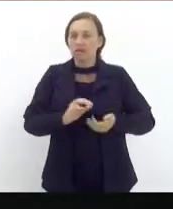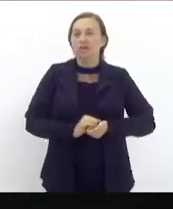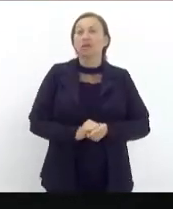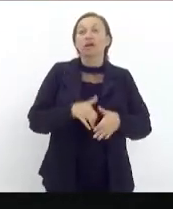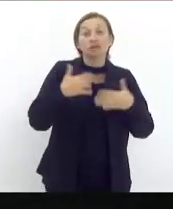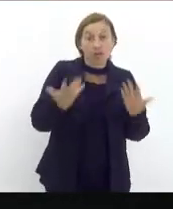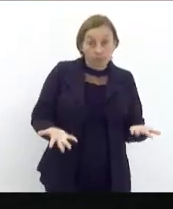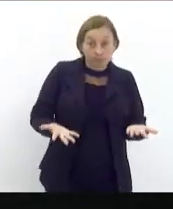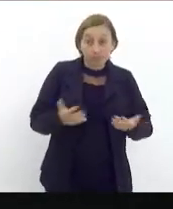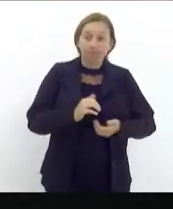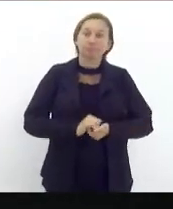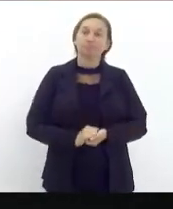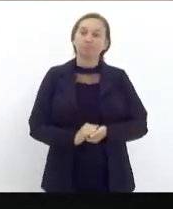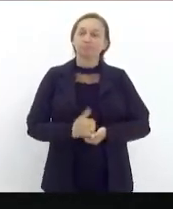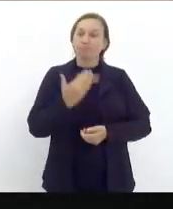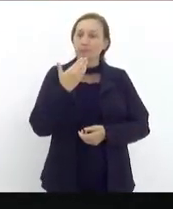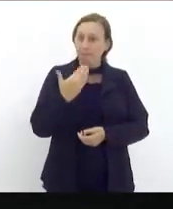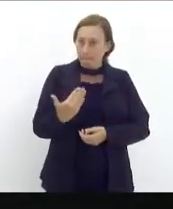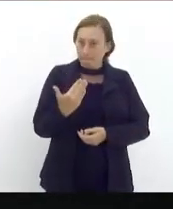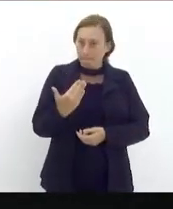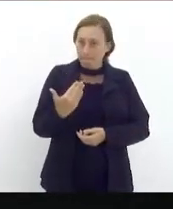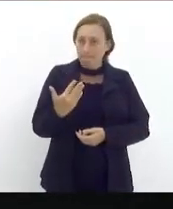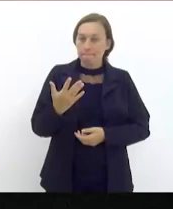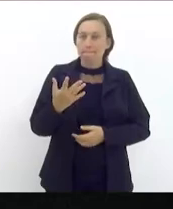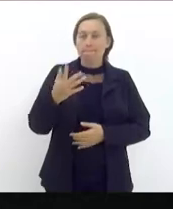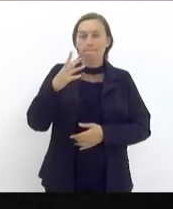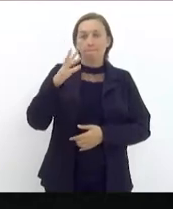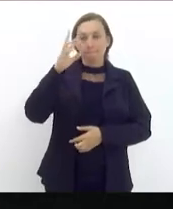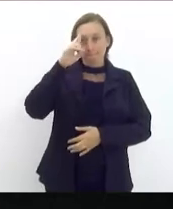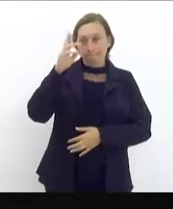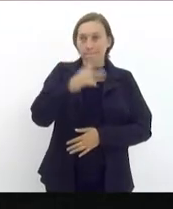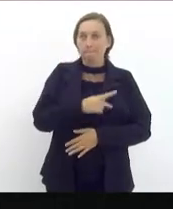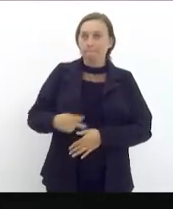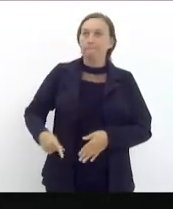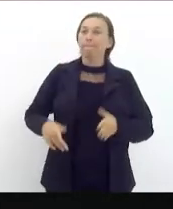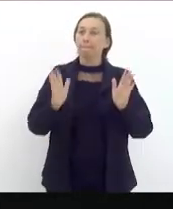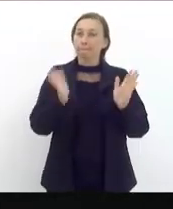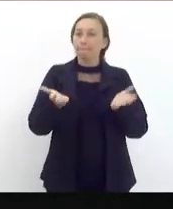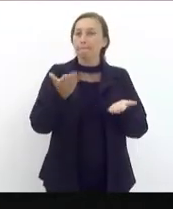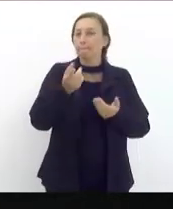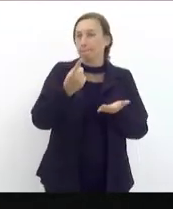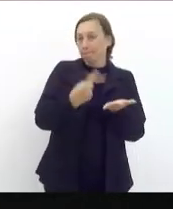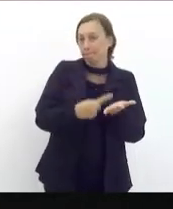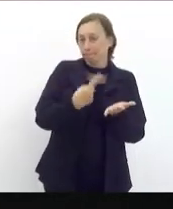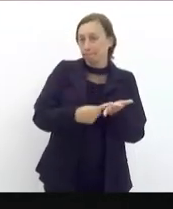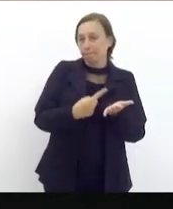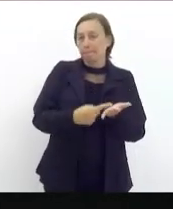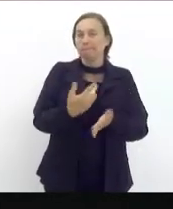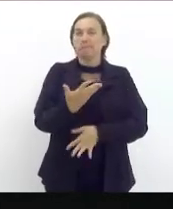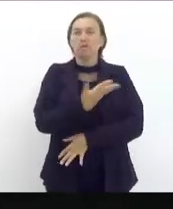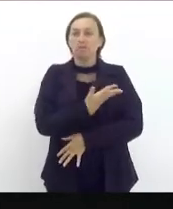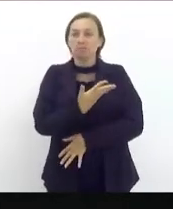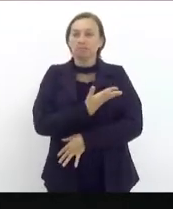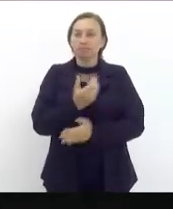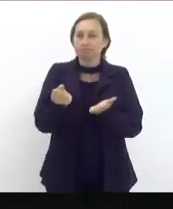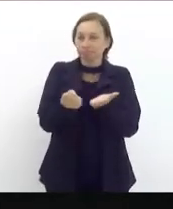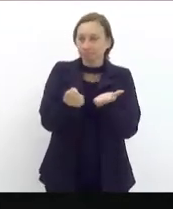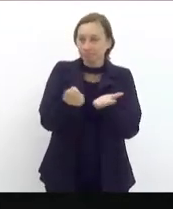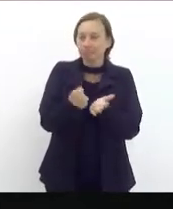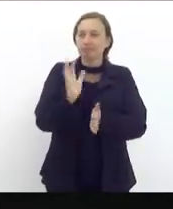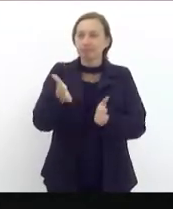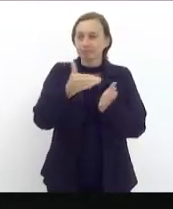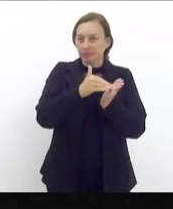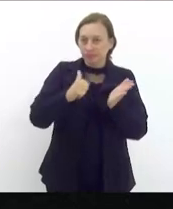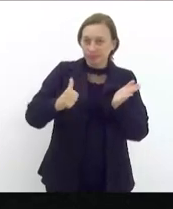Então, eu peço, Vênia, Vossa Excelência, já acordado aqui com o meu querido mestre, deputado Malafaia, da gente